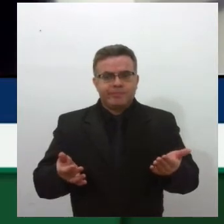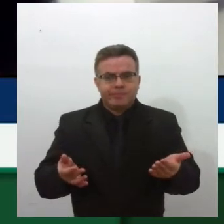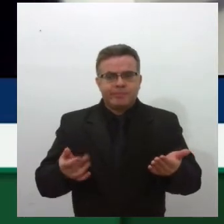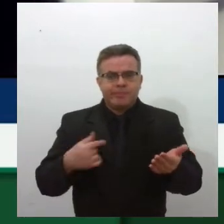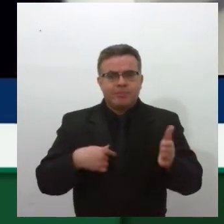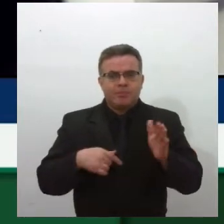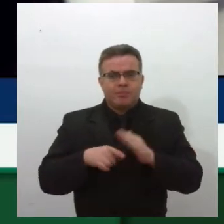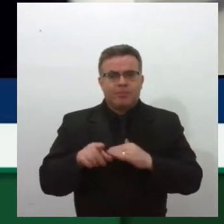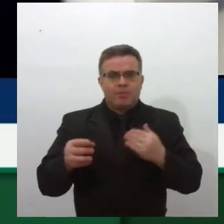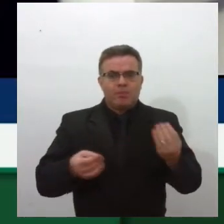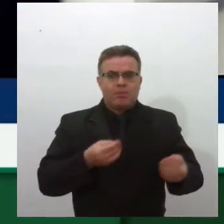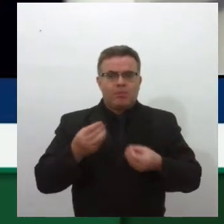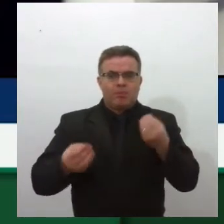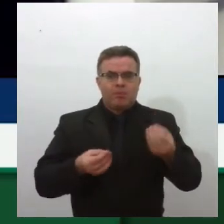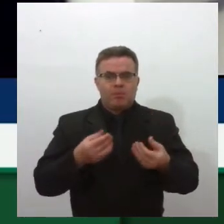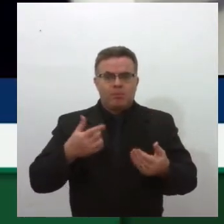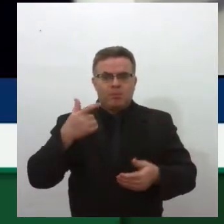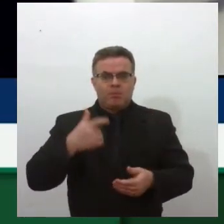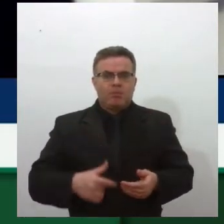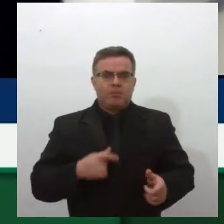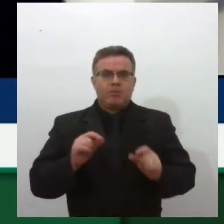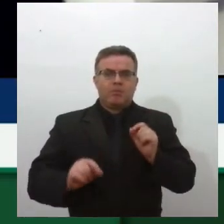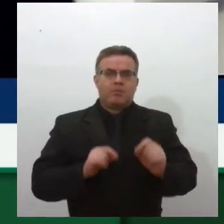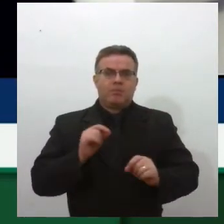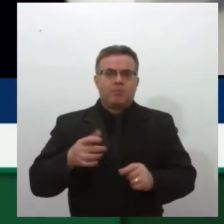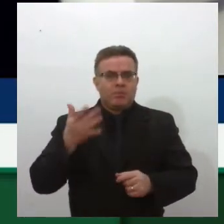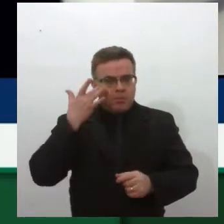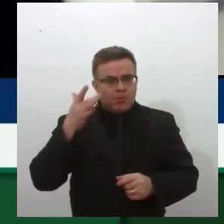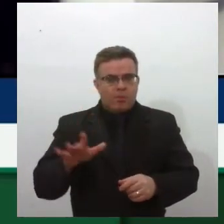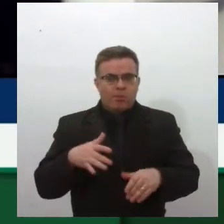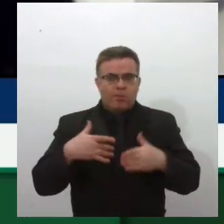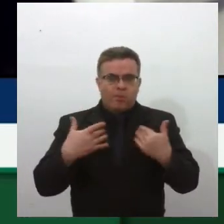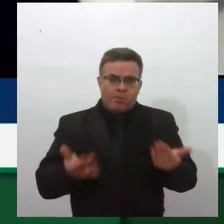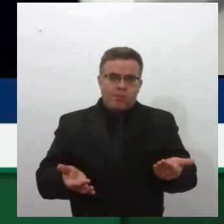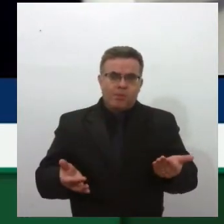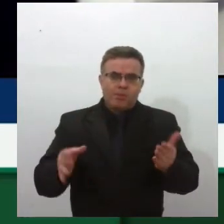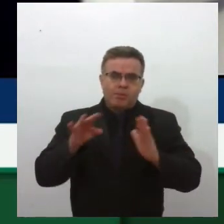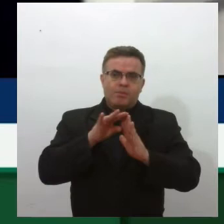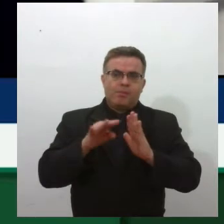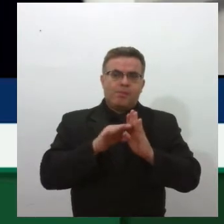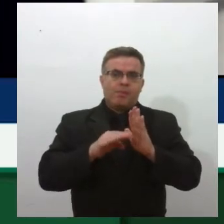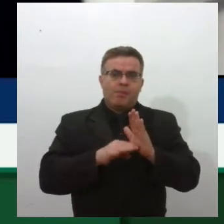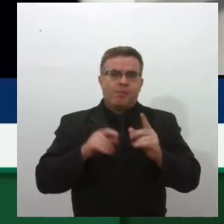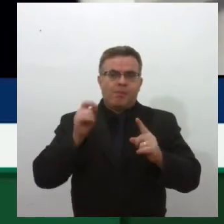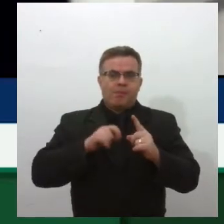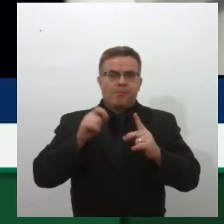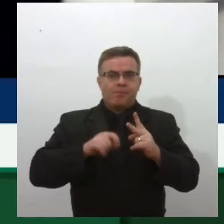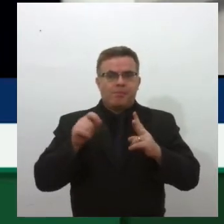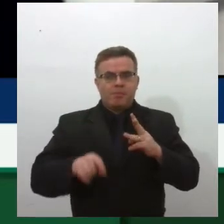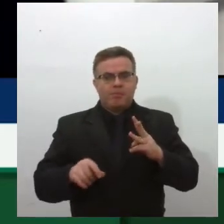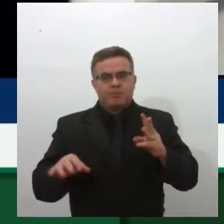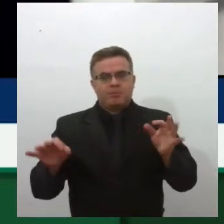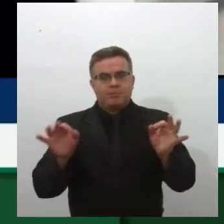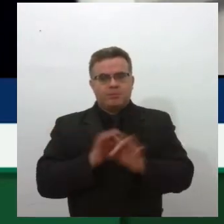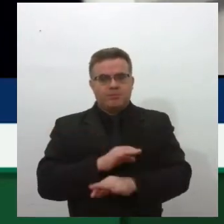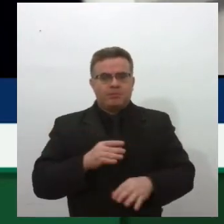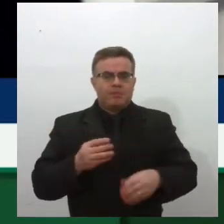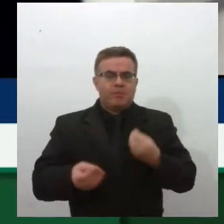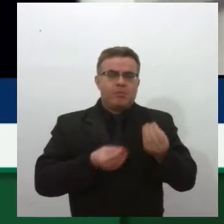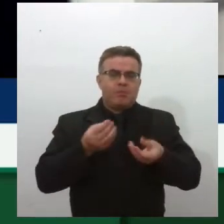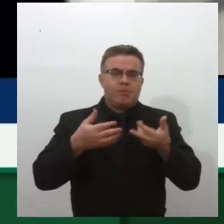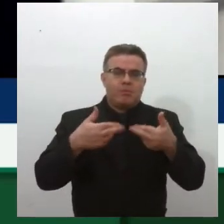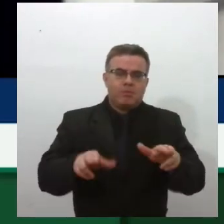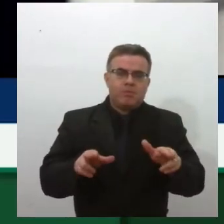RH, falei, e agora, como é que está a minha situação? A gente não sabe. Eu falei, mas vocês tiveram três meses para poder tomar alguma